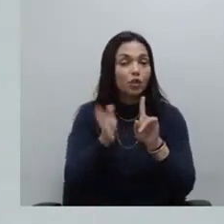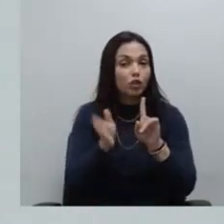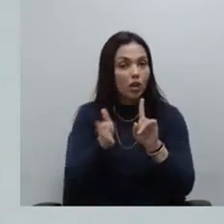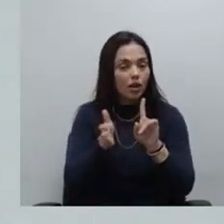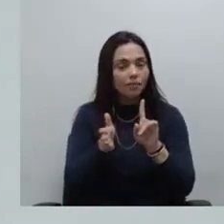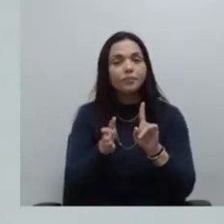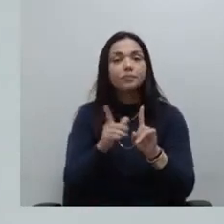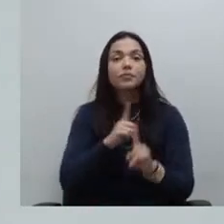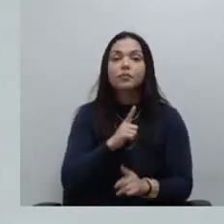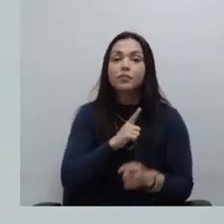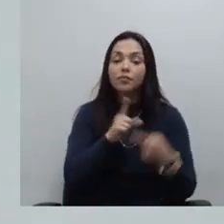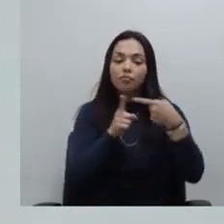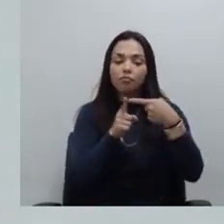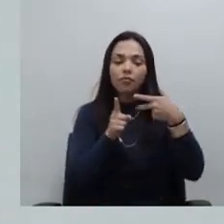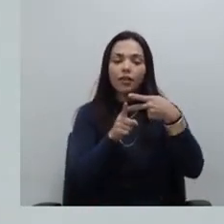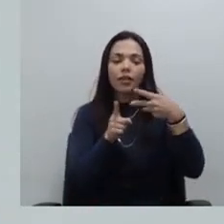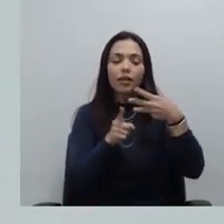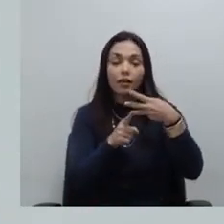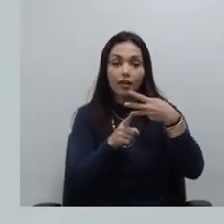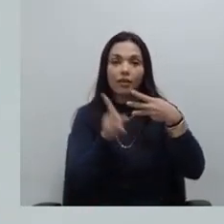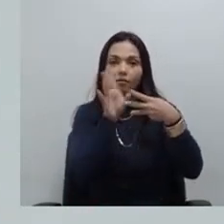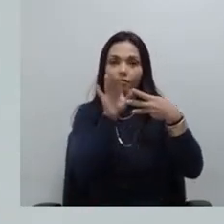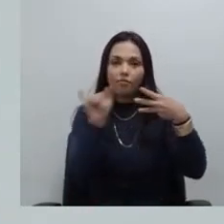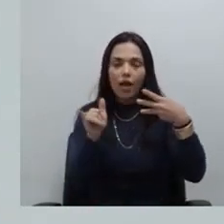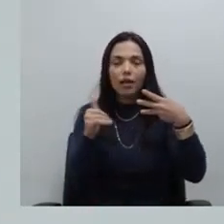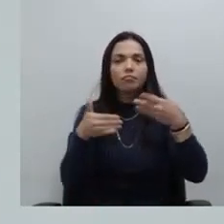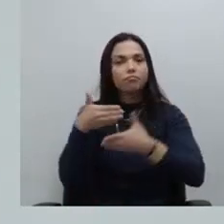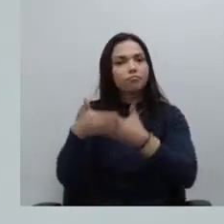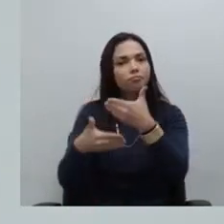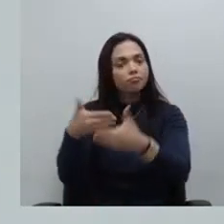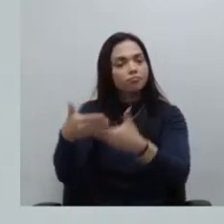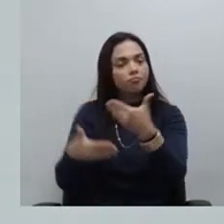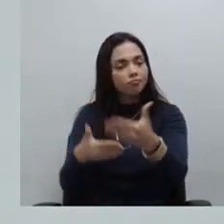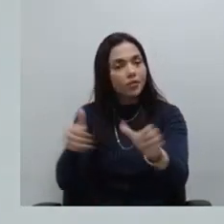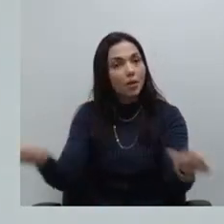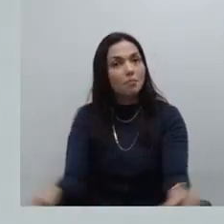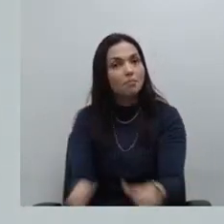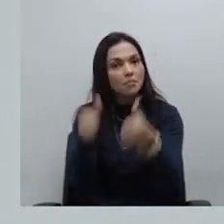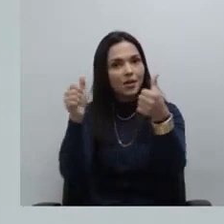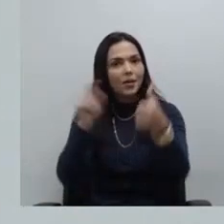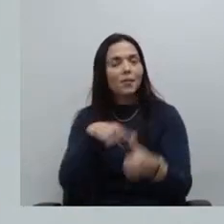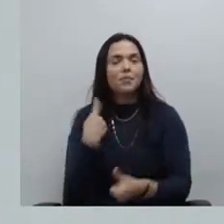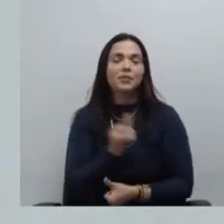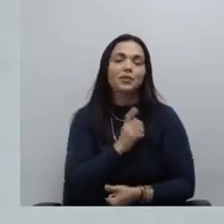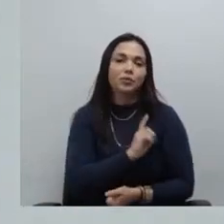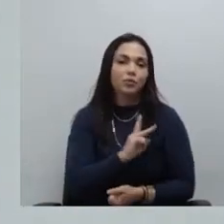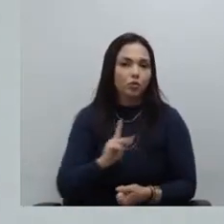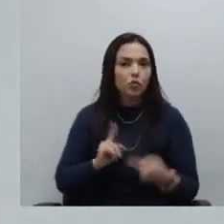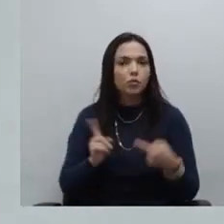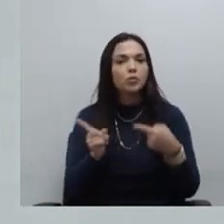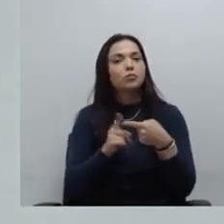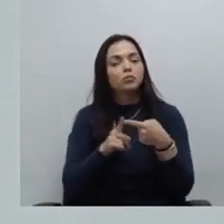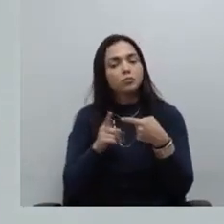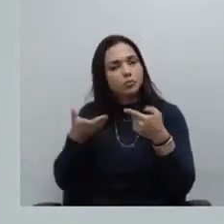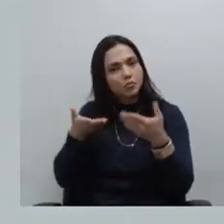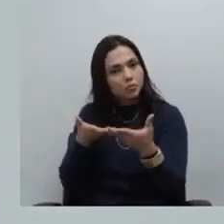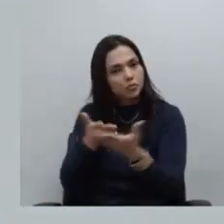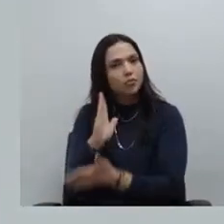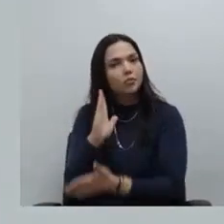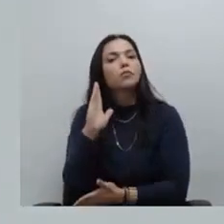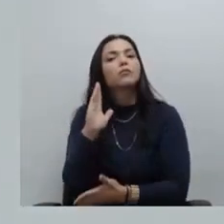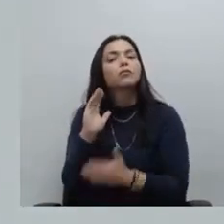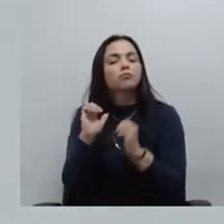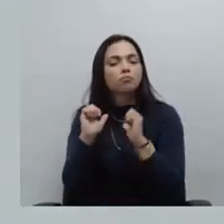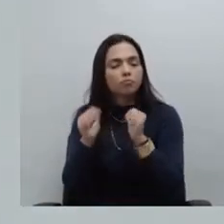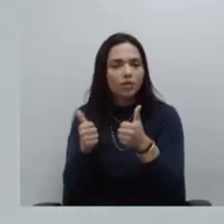três avanços aos defensores e defensoras públicas um concretizado um avanço muito tímido